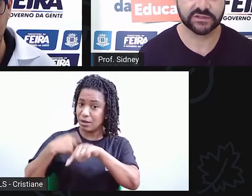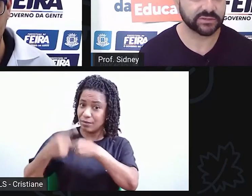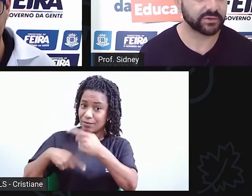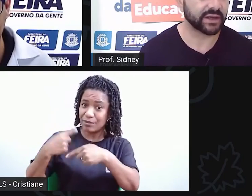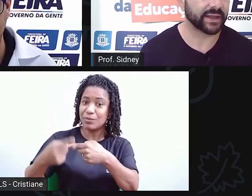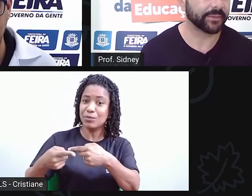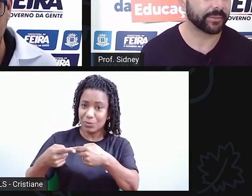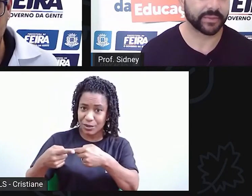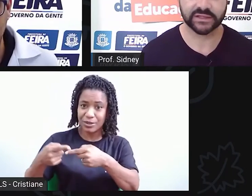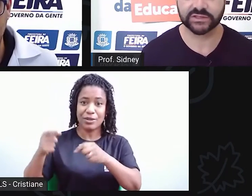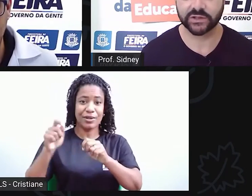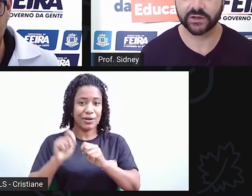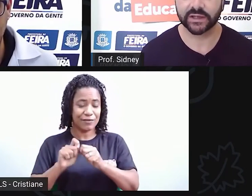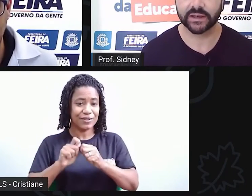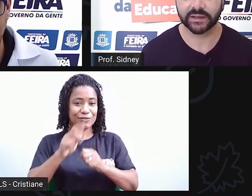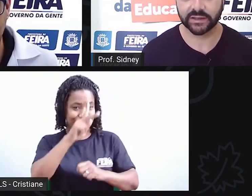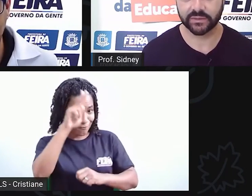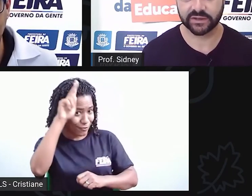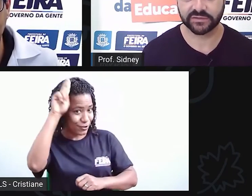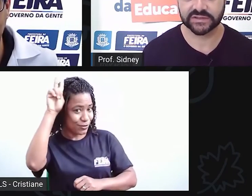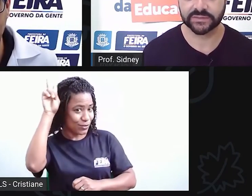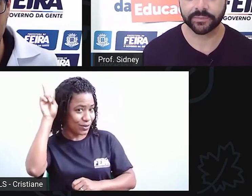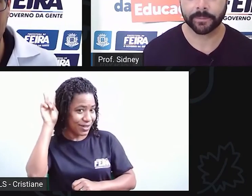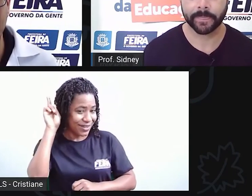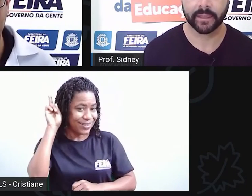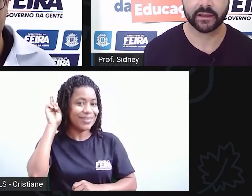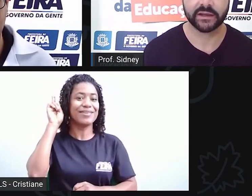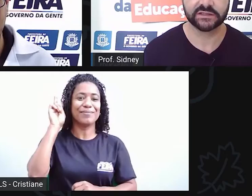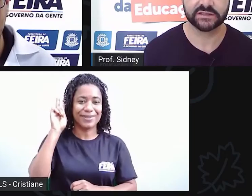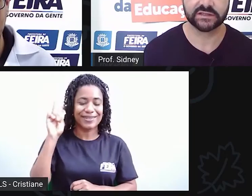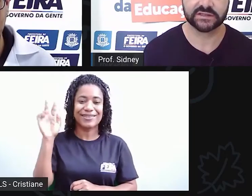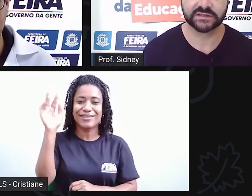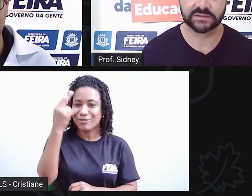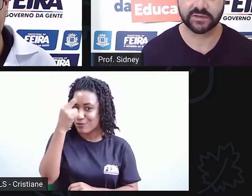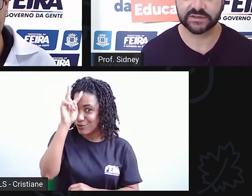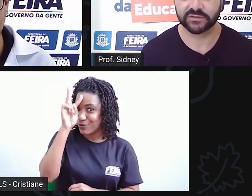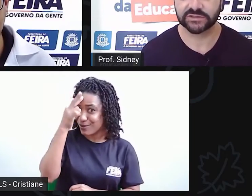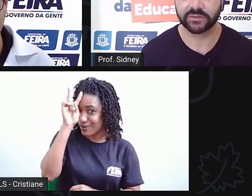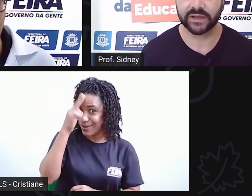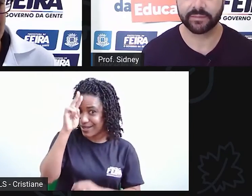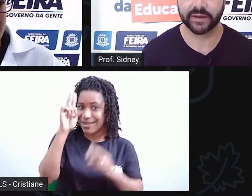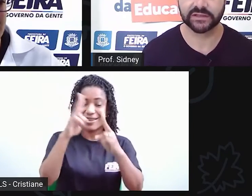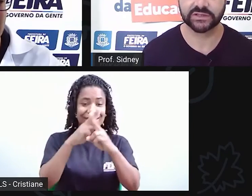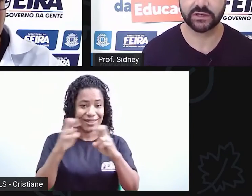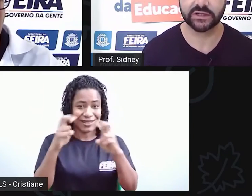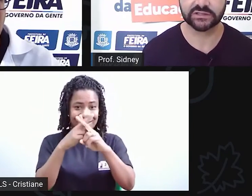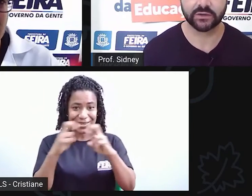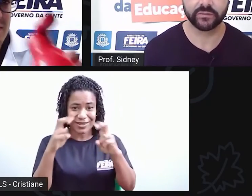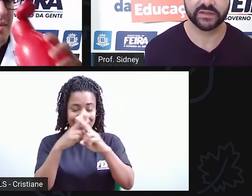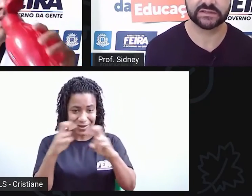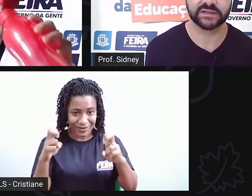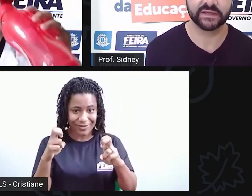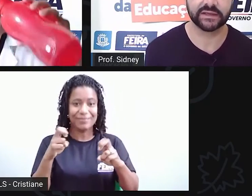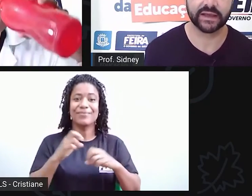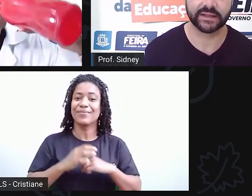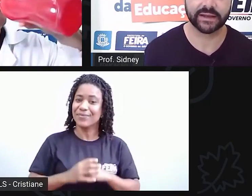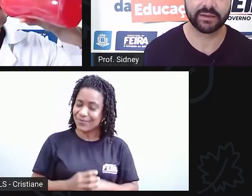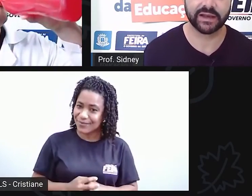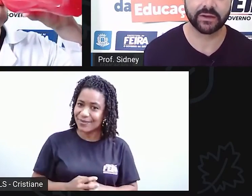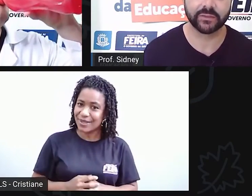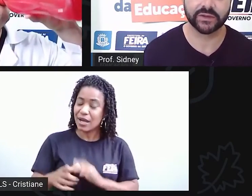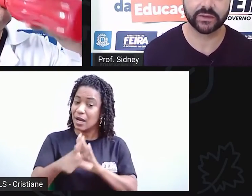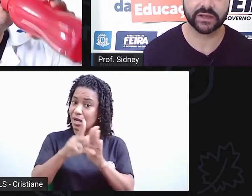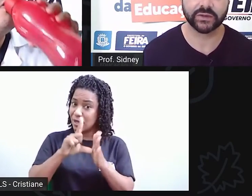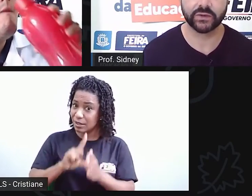fiz vestibular para a história aqui na UEPES. Antes de fazer o vestibular para a história, eu já comecei a